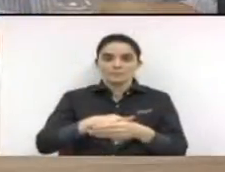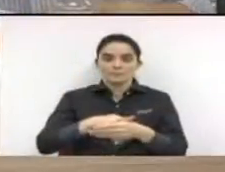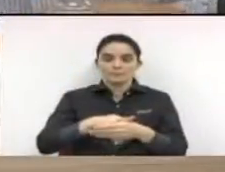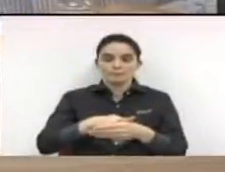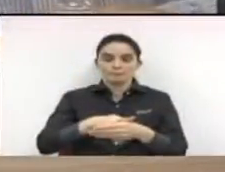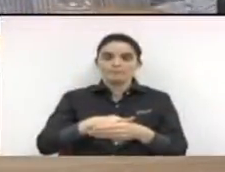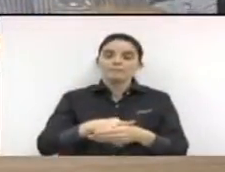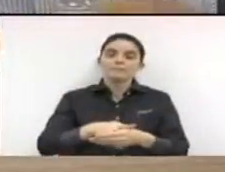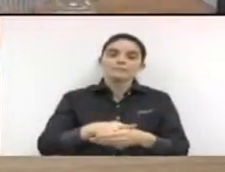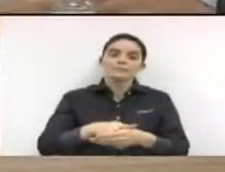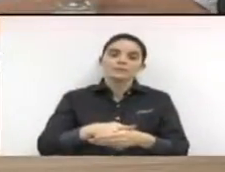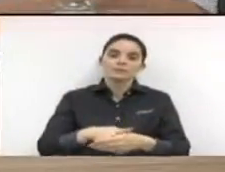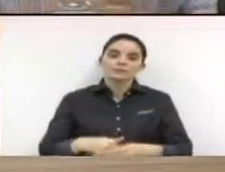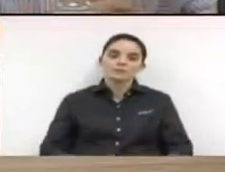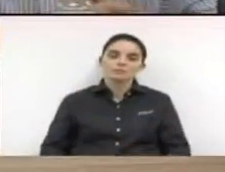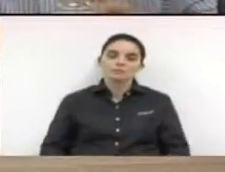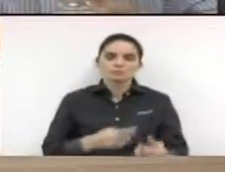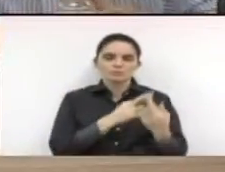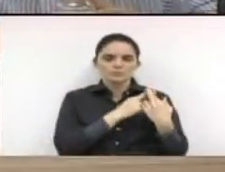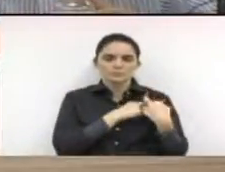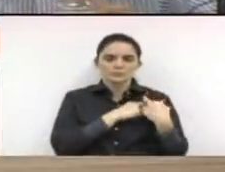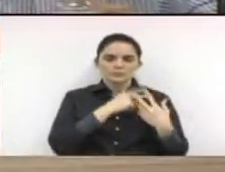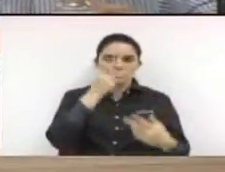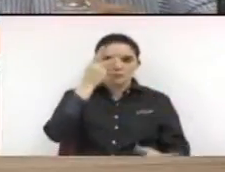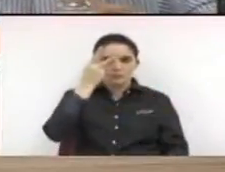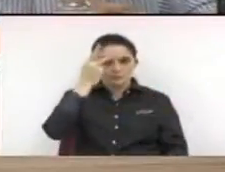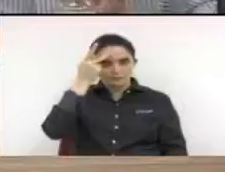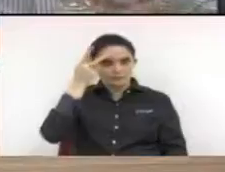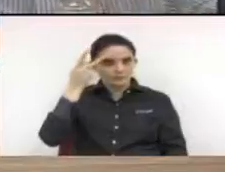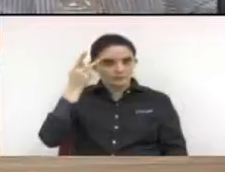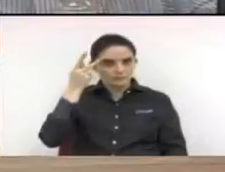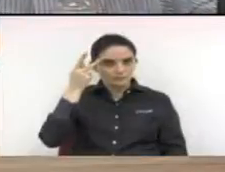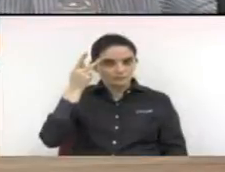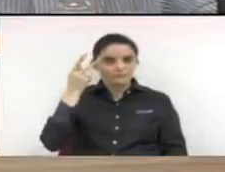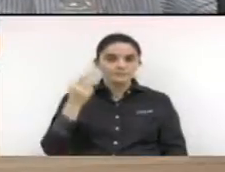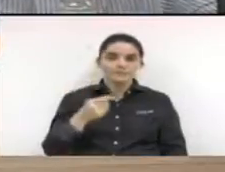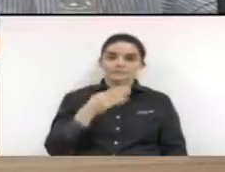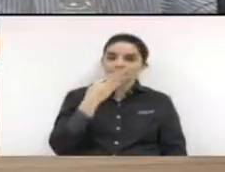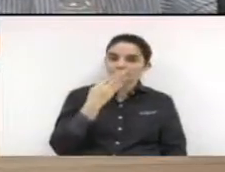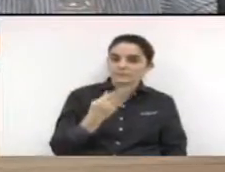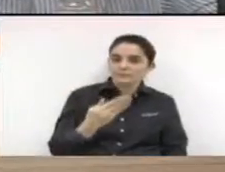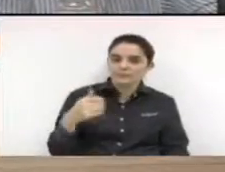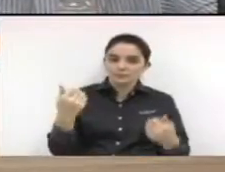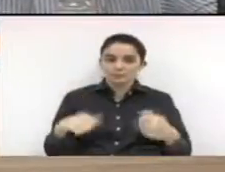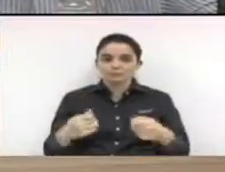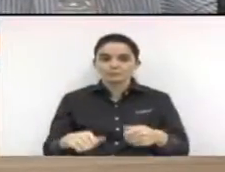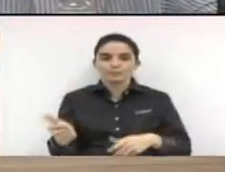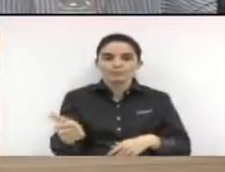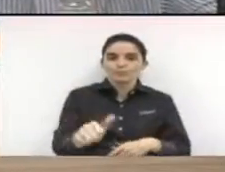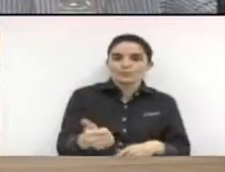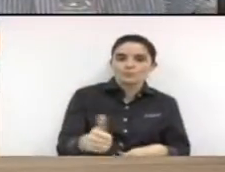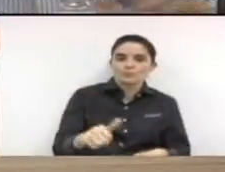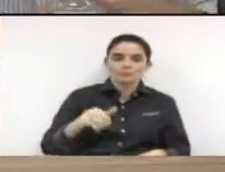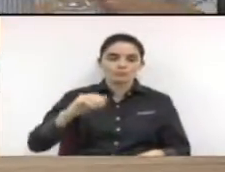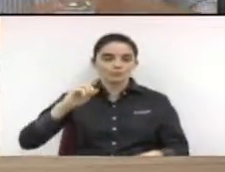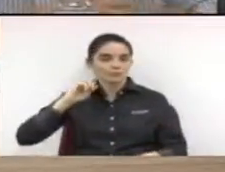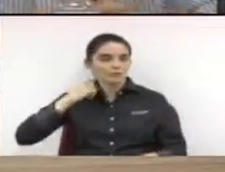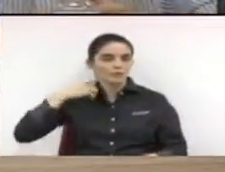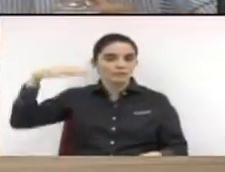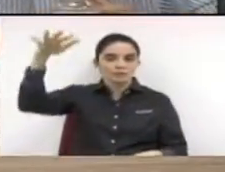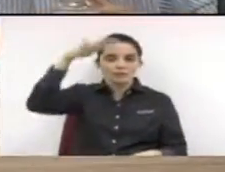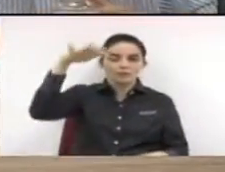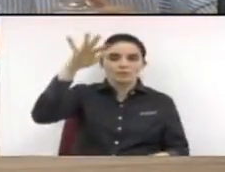barra 2015, de autoria do Excelentíssimo Senhor Prefeito Municipal, que dispõe sobre medidas de controle da poluição